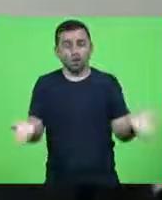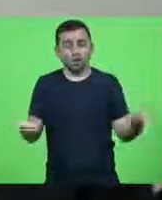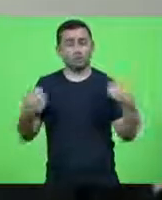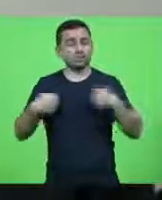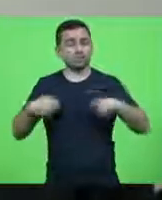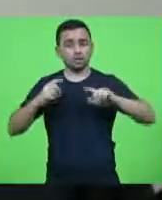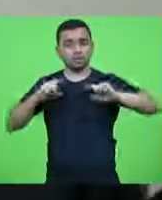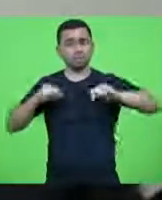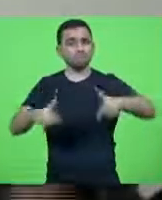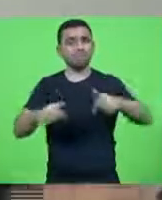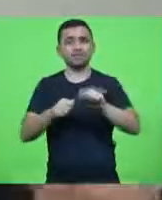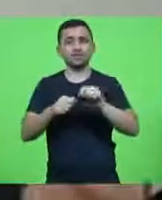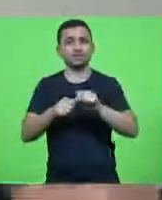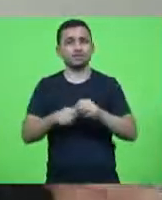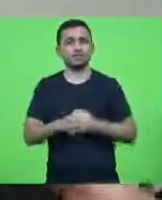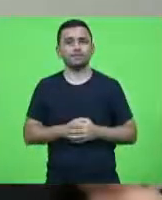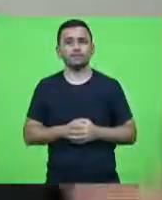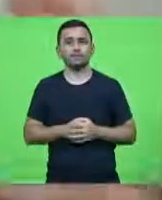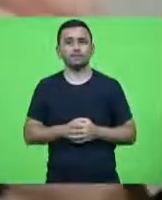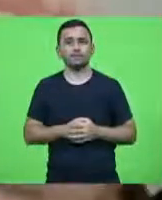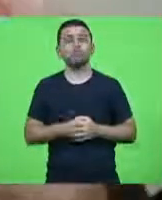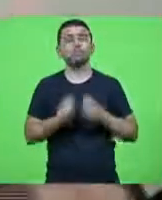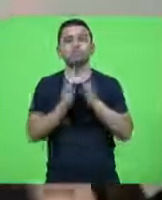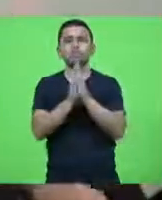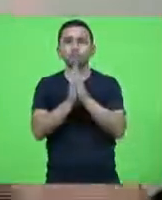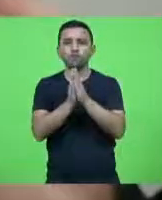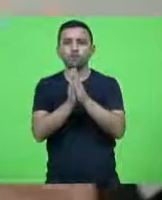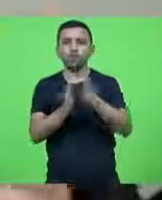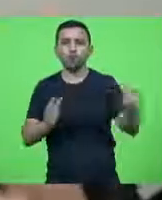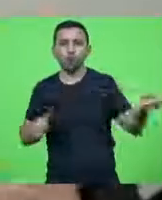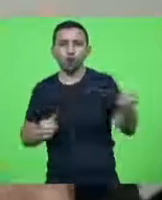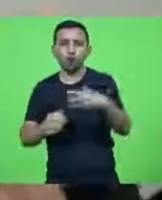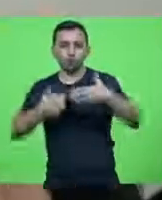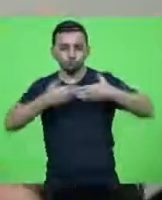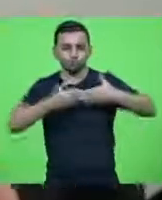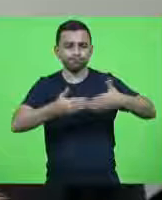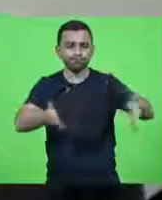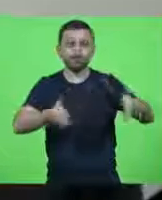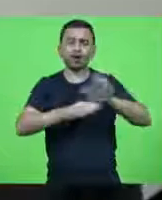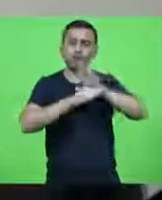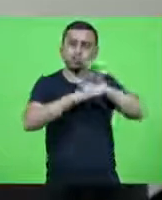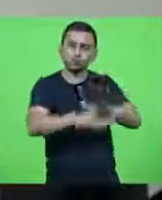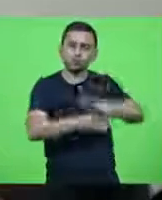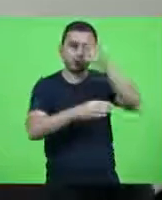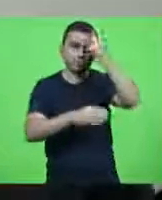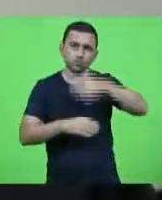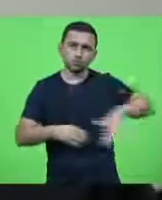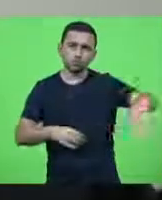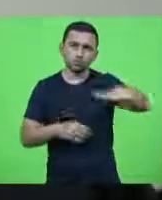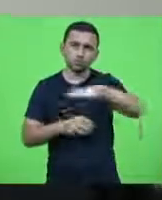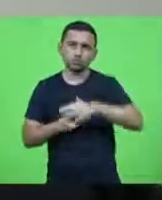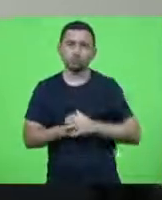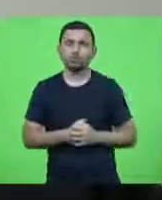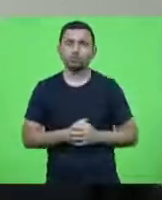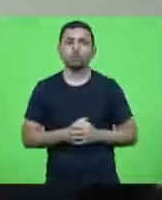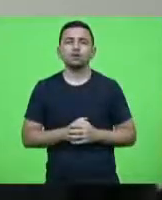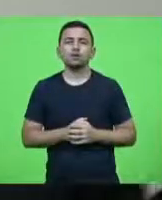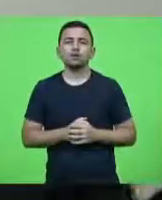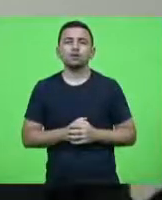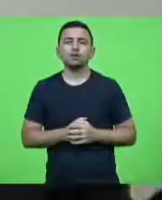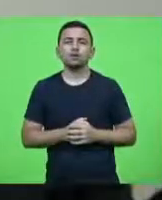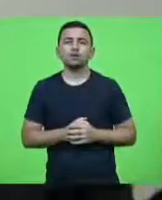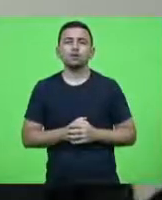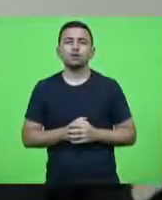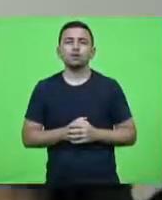efetividade por favor a nova ala seja aberta para ajudar as pessoas então paciente o espírito